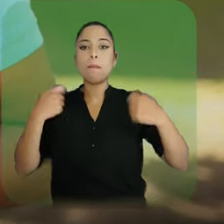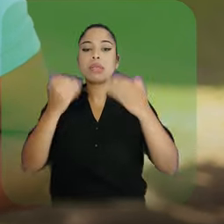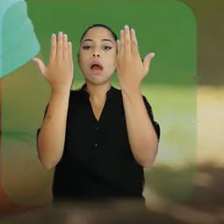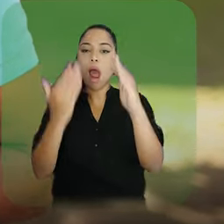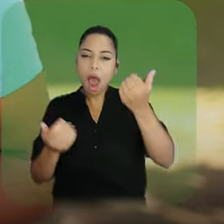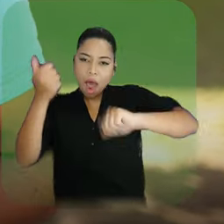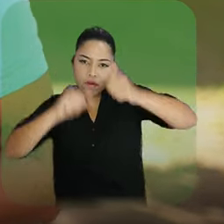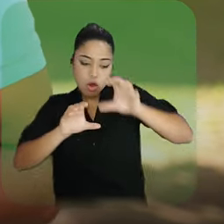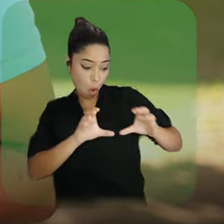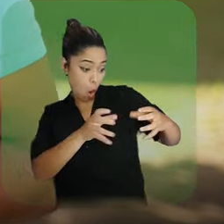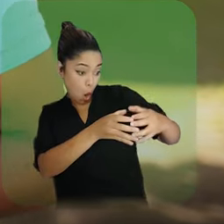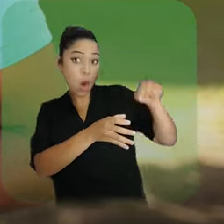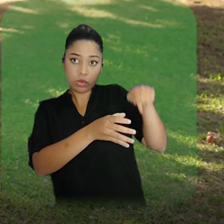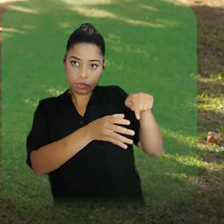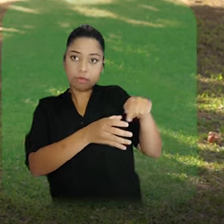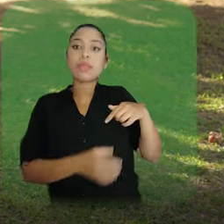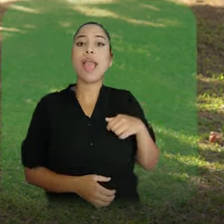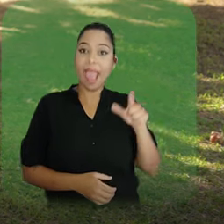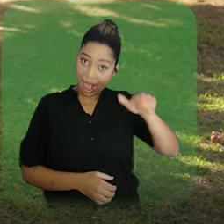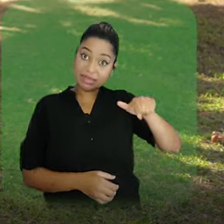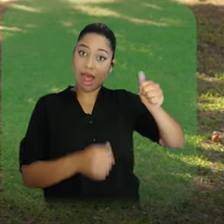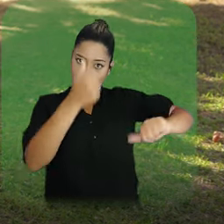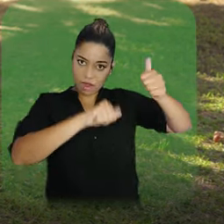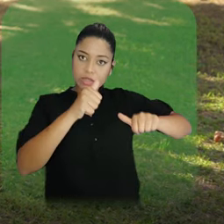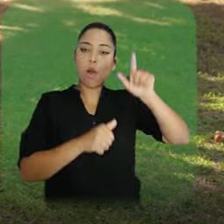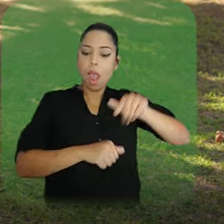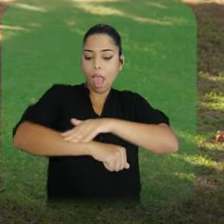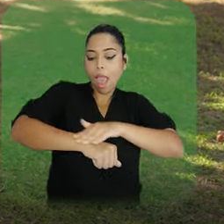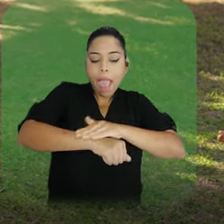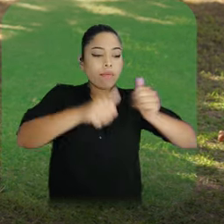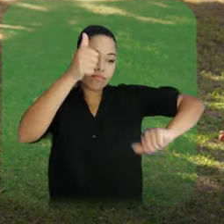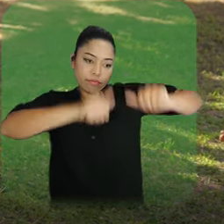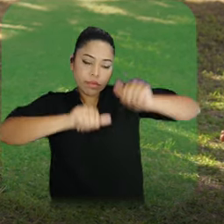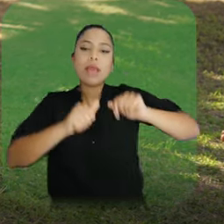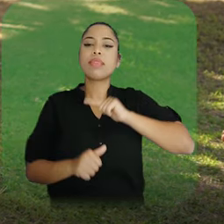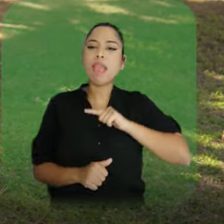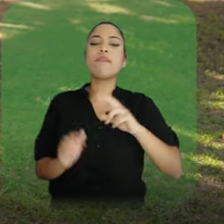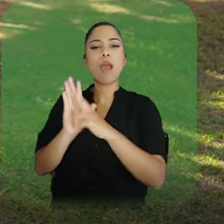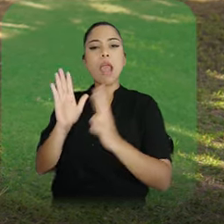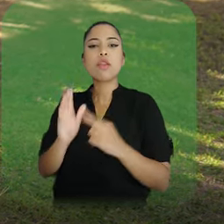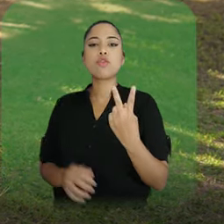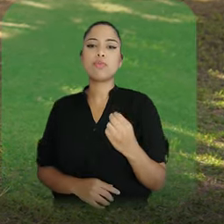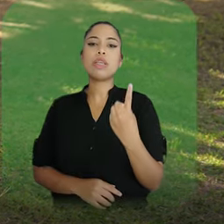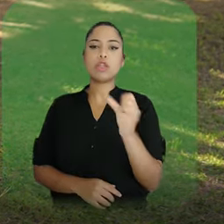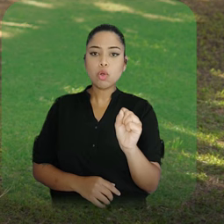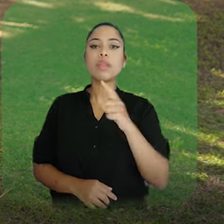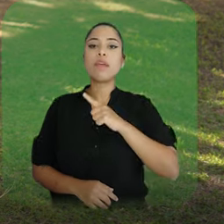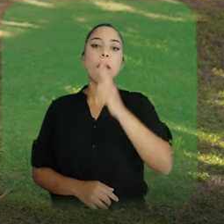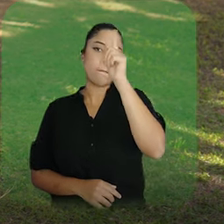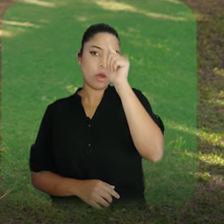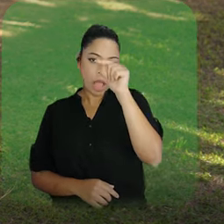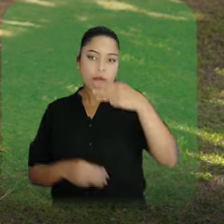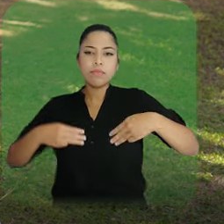Precisa passar pela análise de uma comissão? Essa etapa é chamada de heteroidentificação. Foi regulamentada em 2018 através